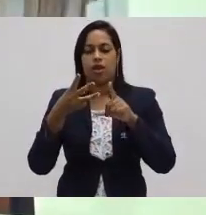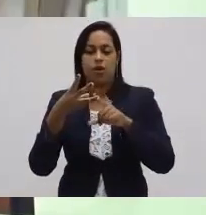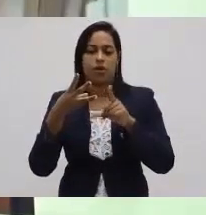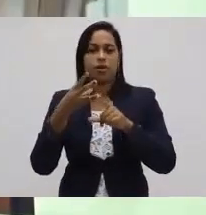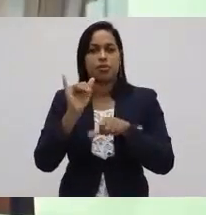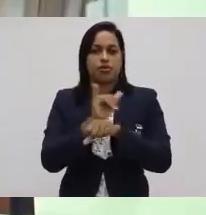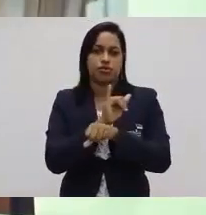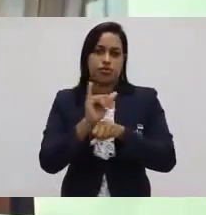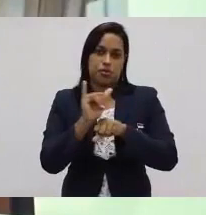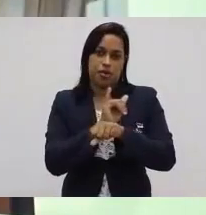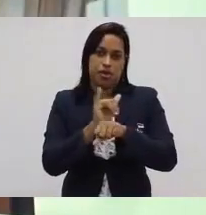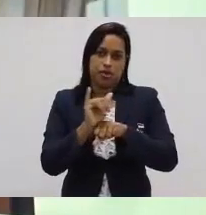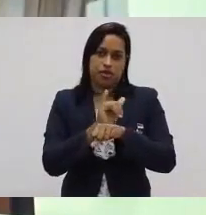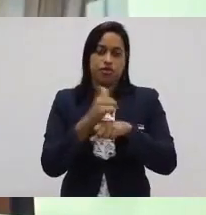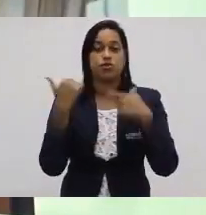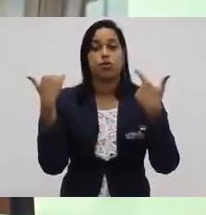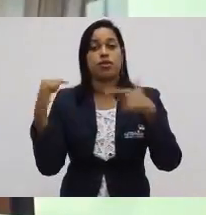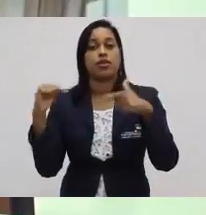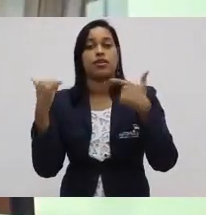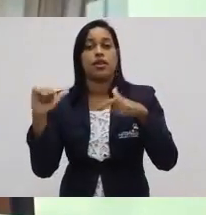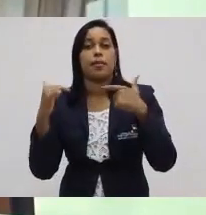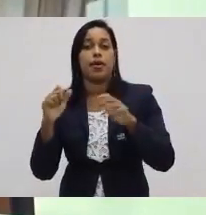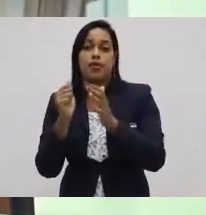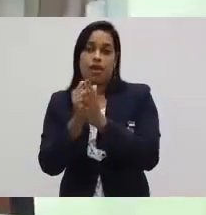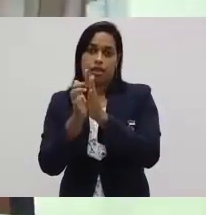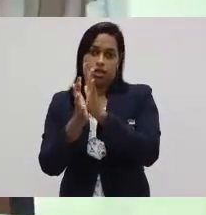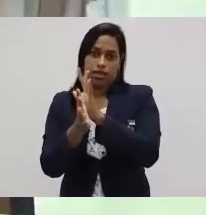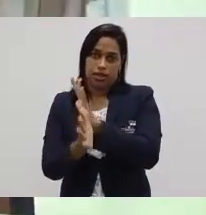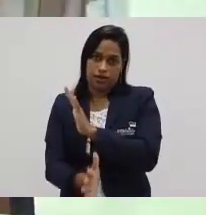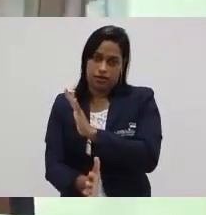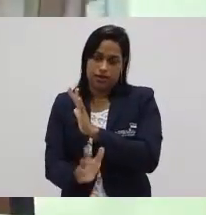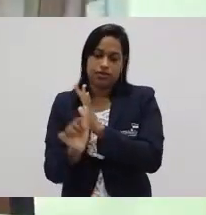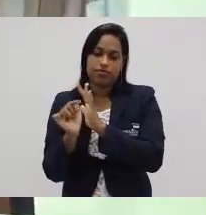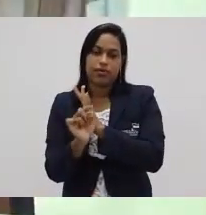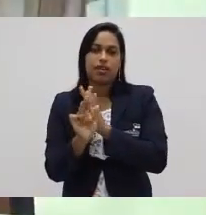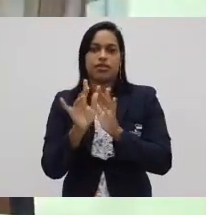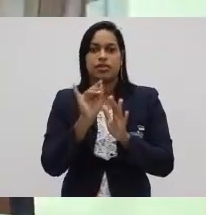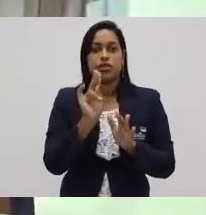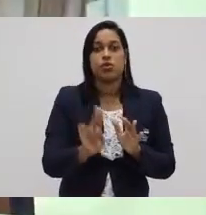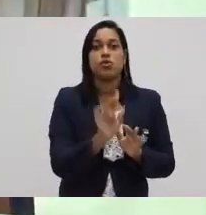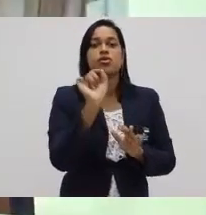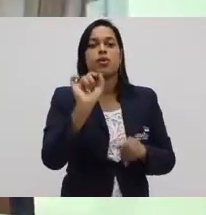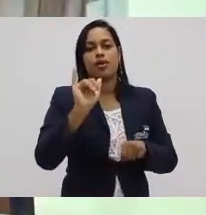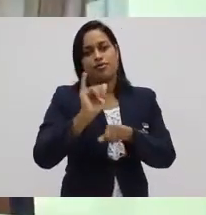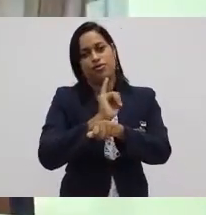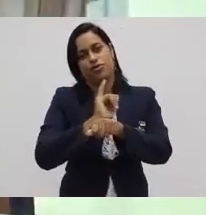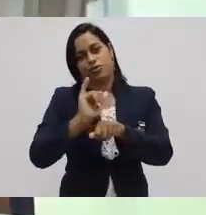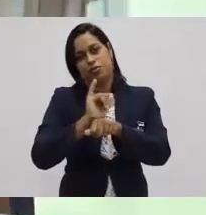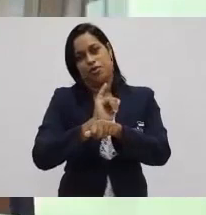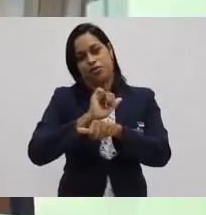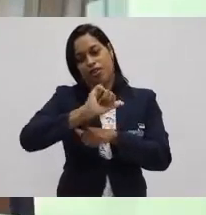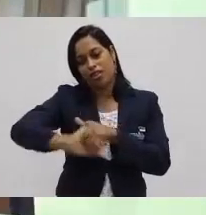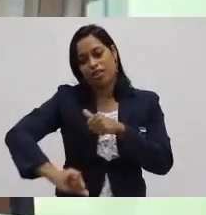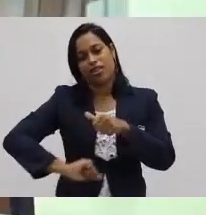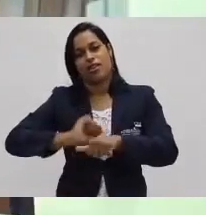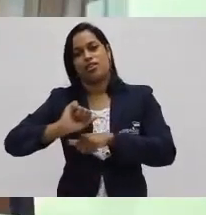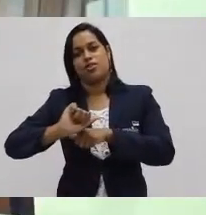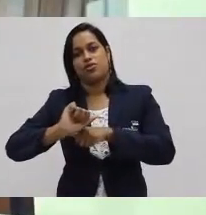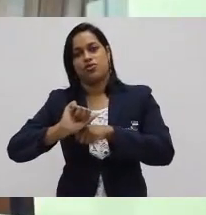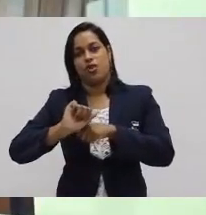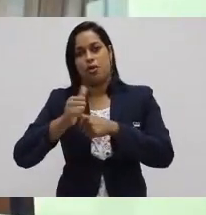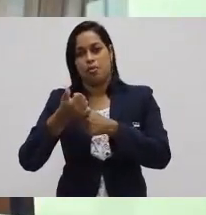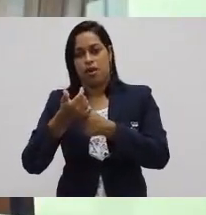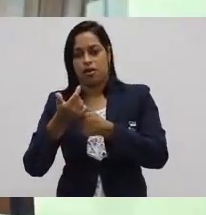produção. O trabalho é a atividade que, utilizando os instrumentos de produção, transforma a matéria-prima num bem.